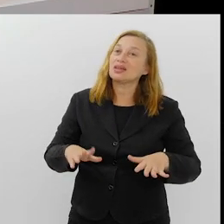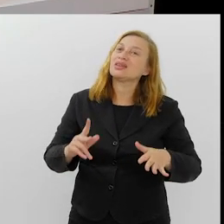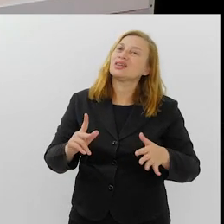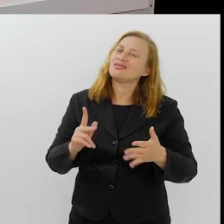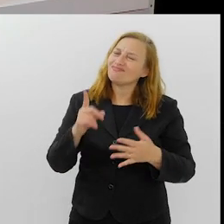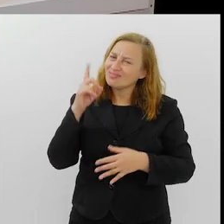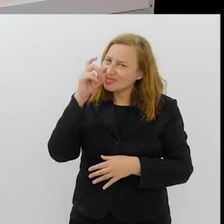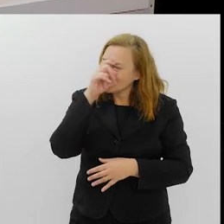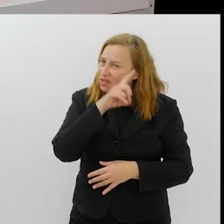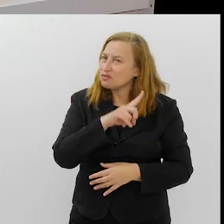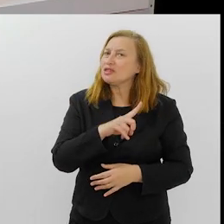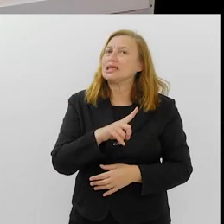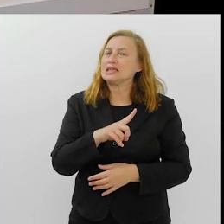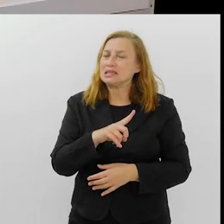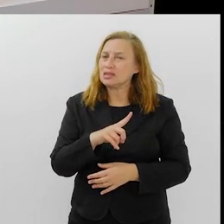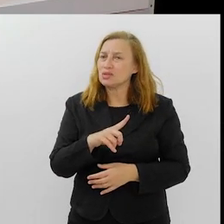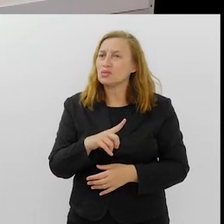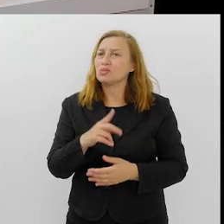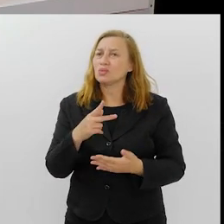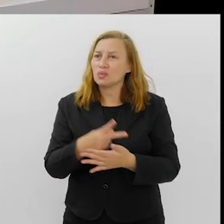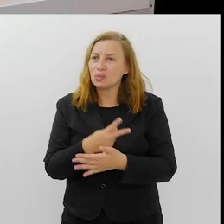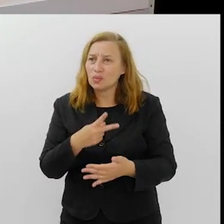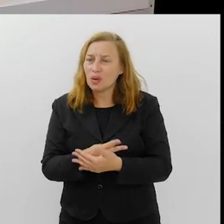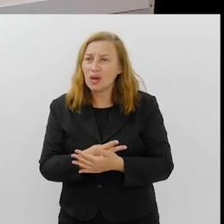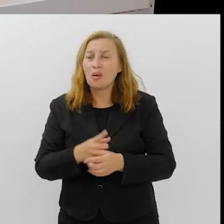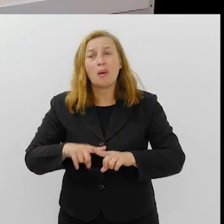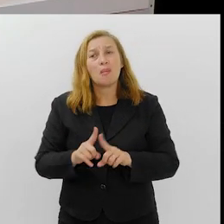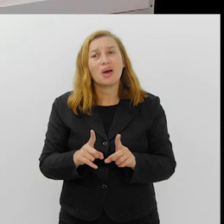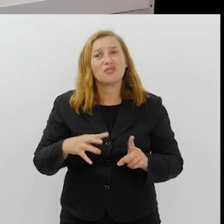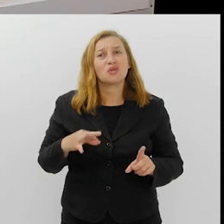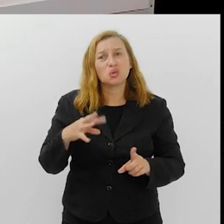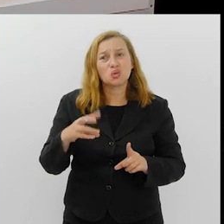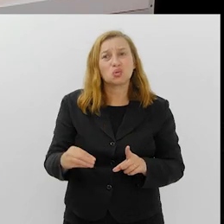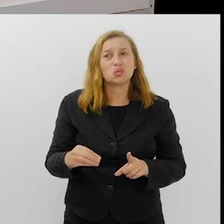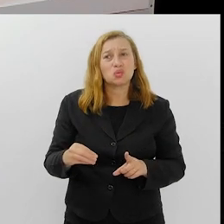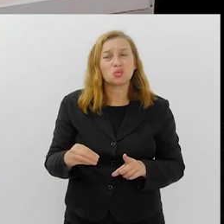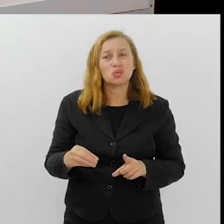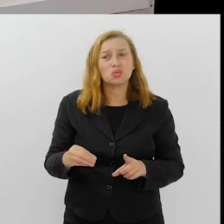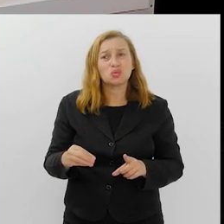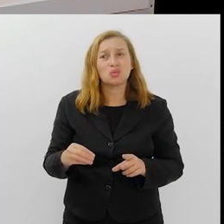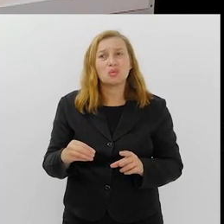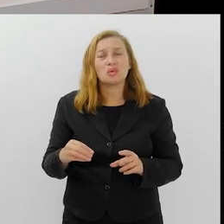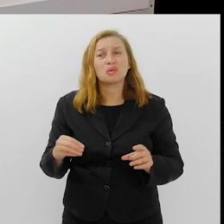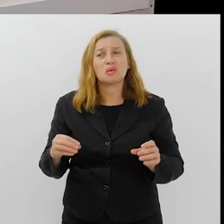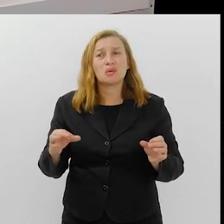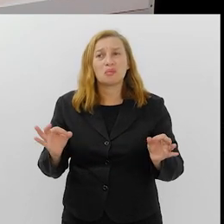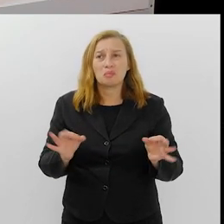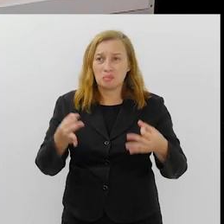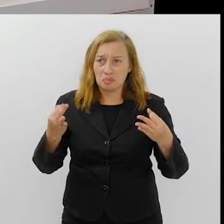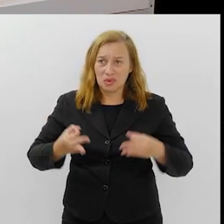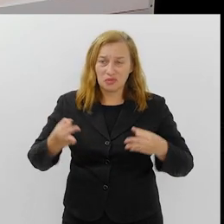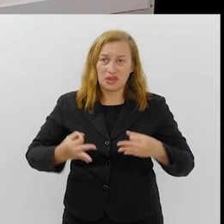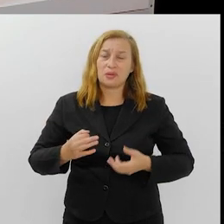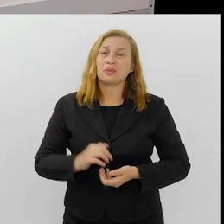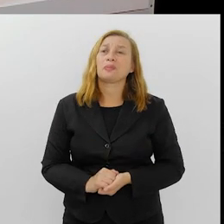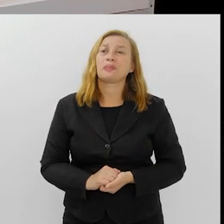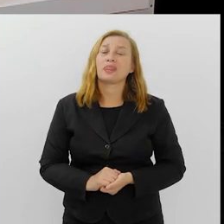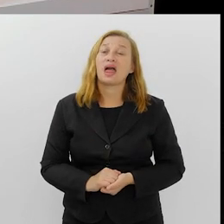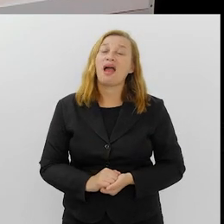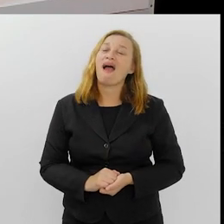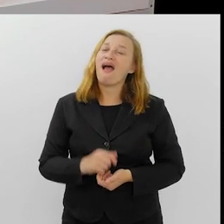tivemos muita dificuldade em amelhar os figurinos, mas foi tudo... Acabou que deu tudo muito certo, né?